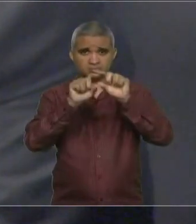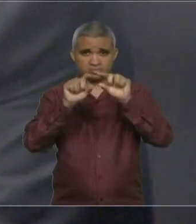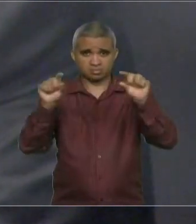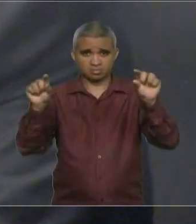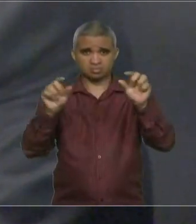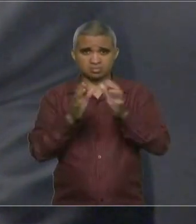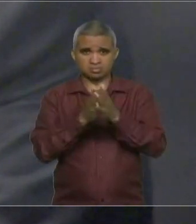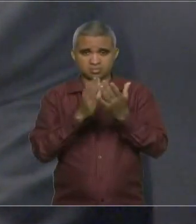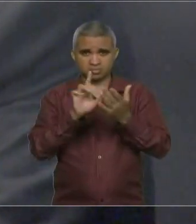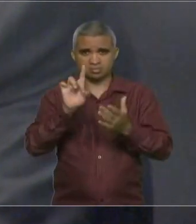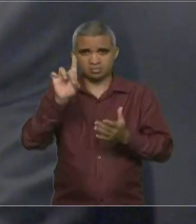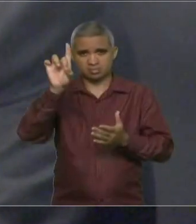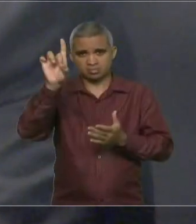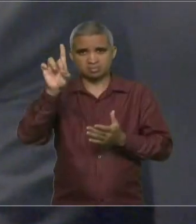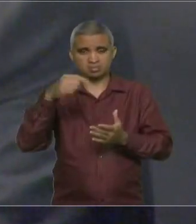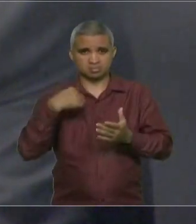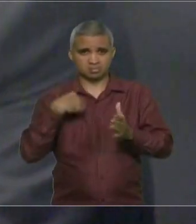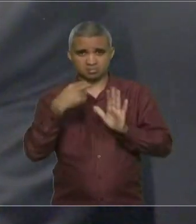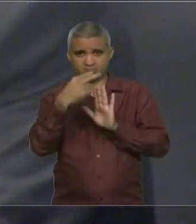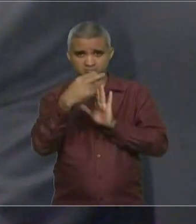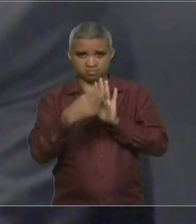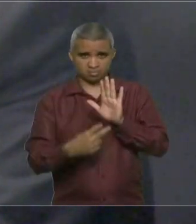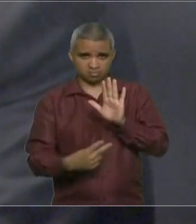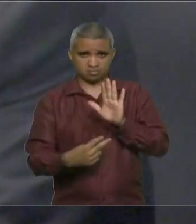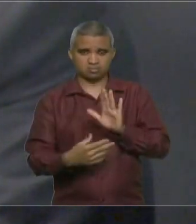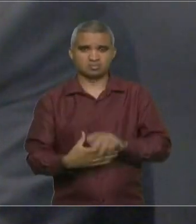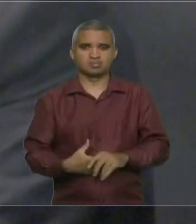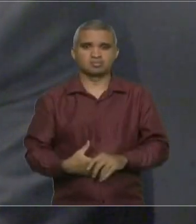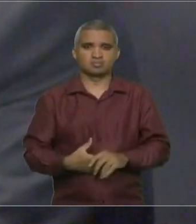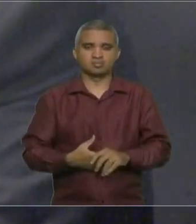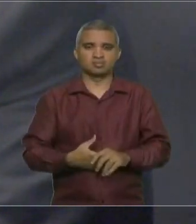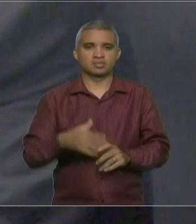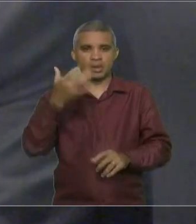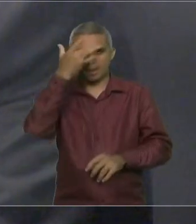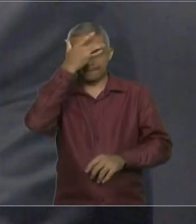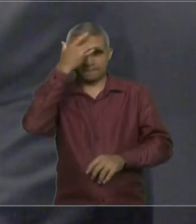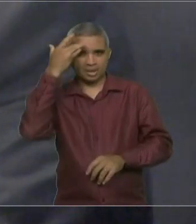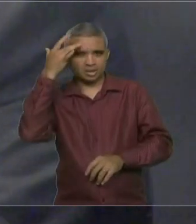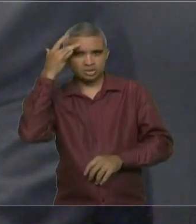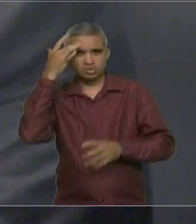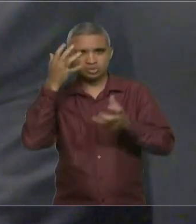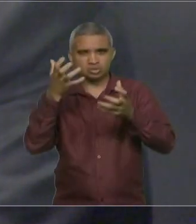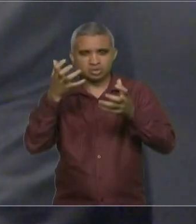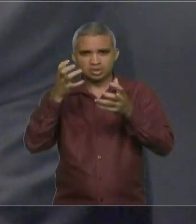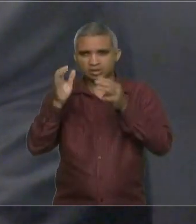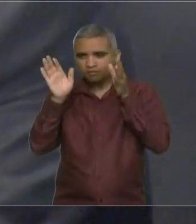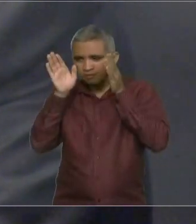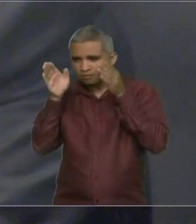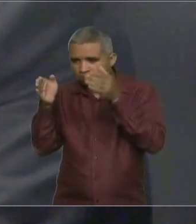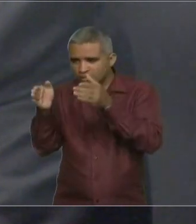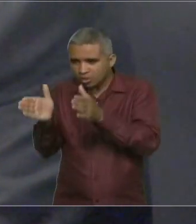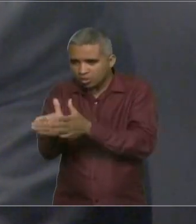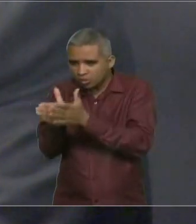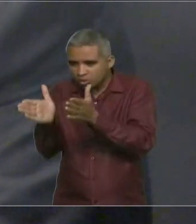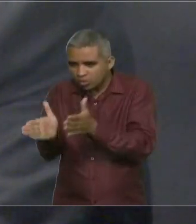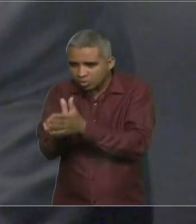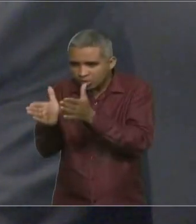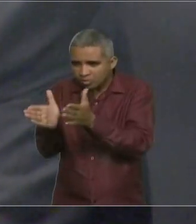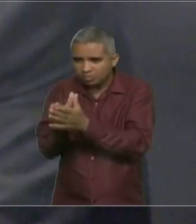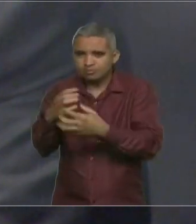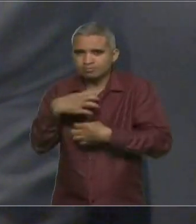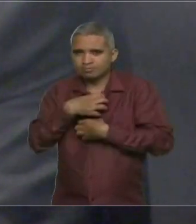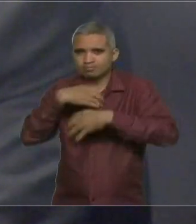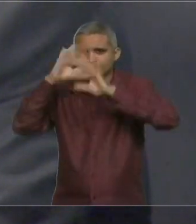fazer, que faço aqui agora. Como é feliz aquele que se interessa pelo pobre. O Senhor o livra